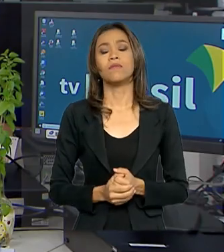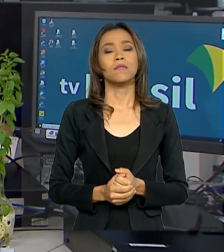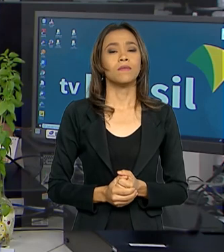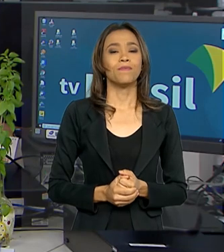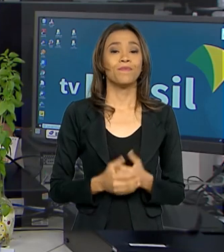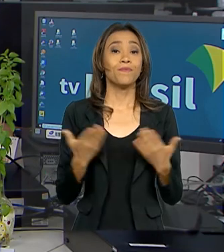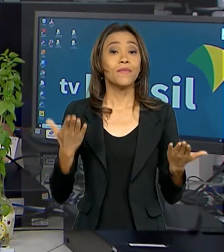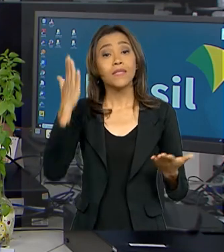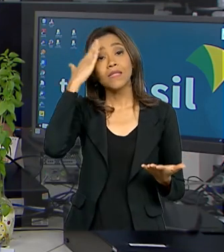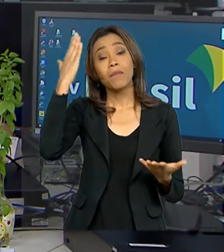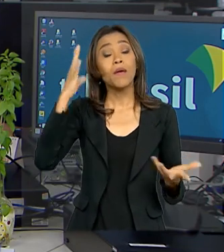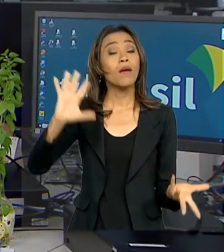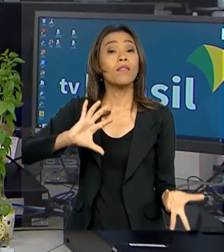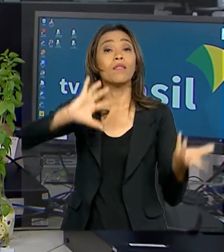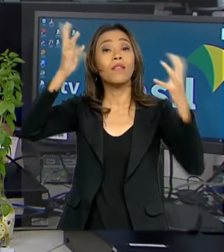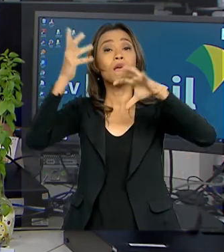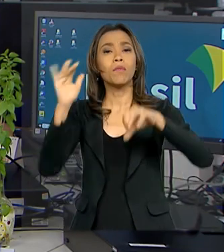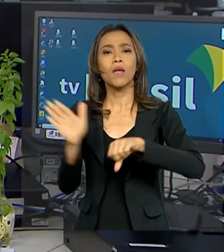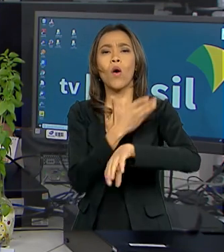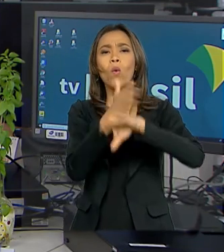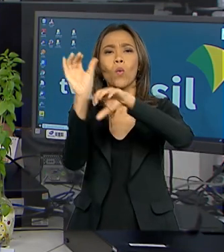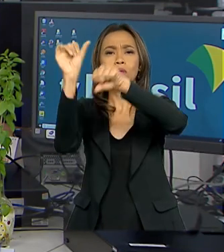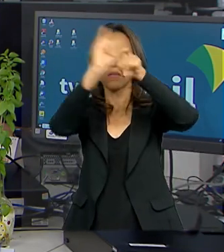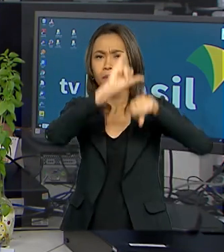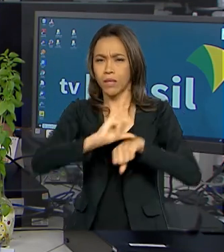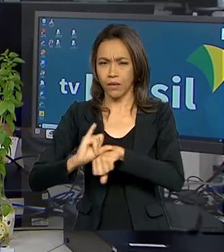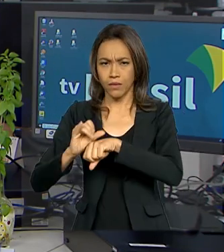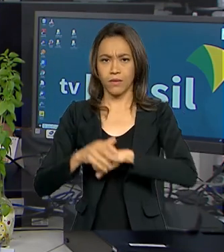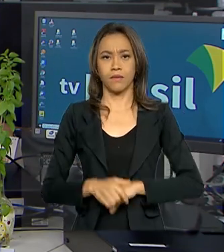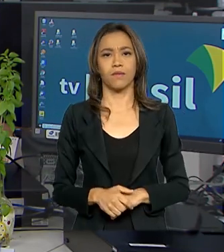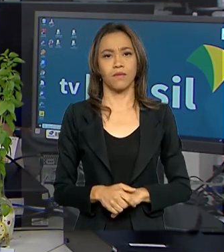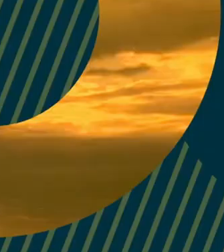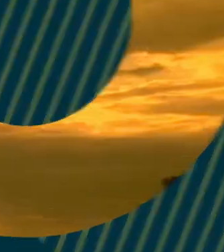Hora de saber como fica o tempo em algumas capitais.